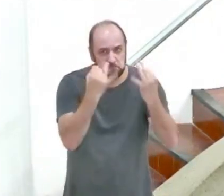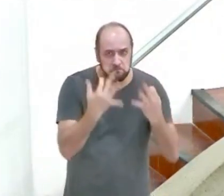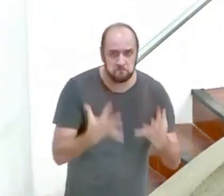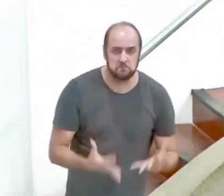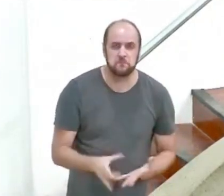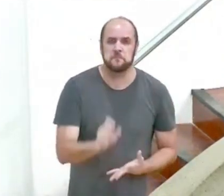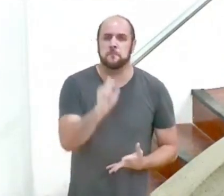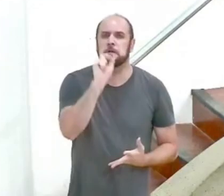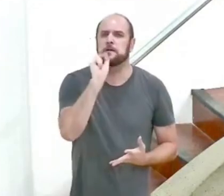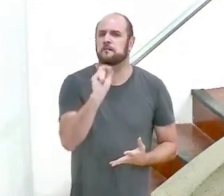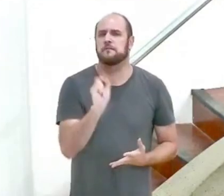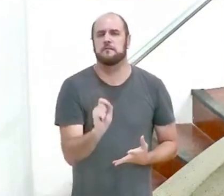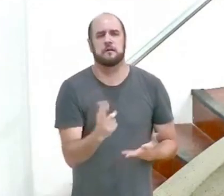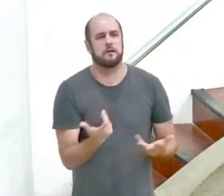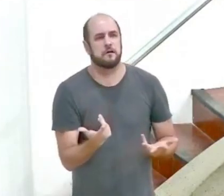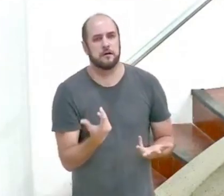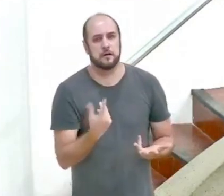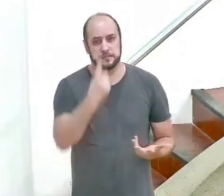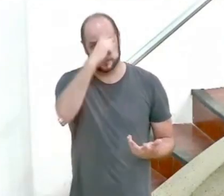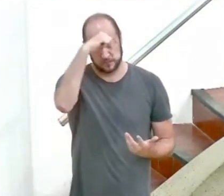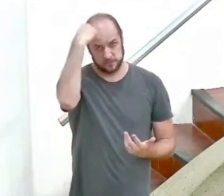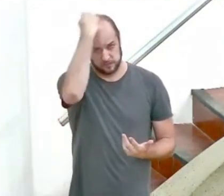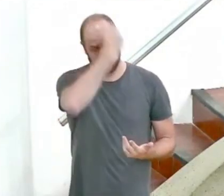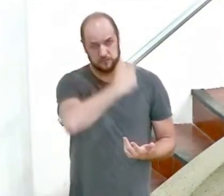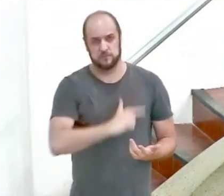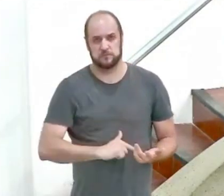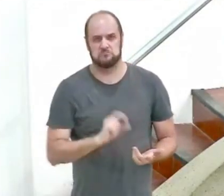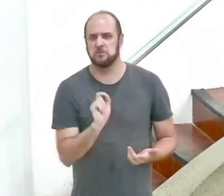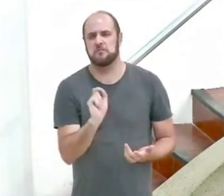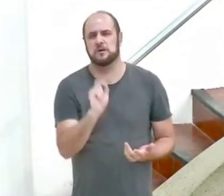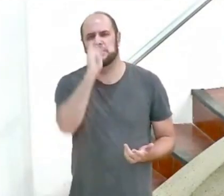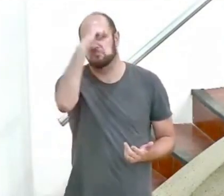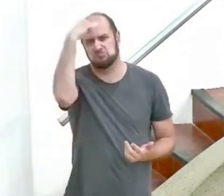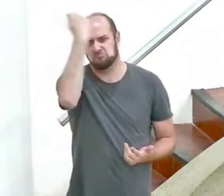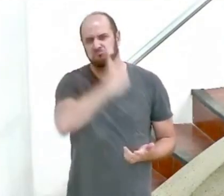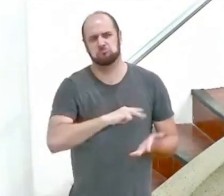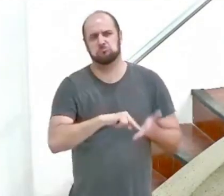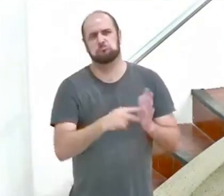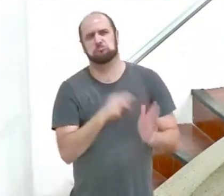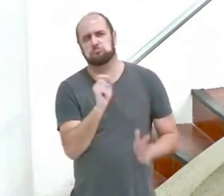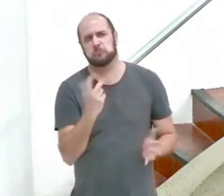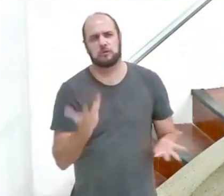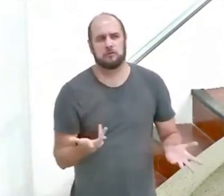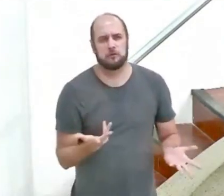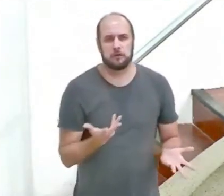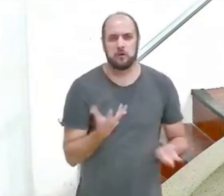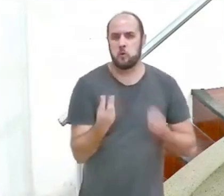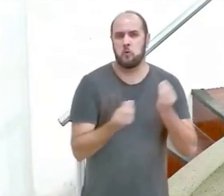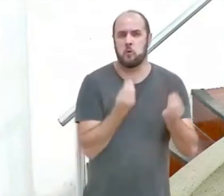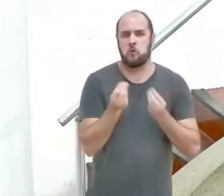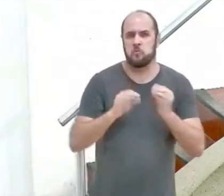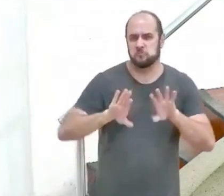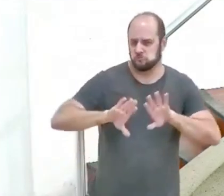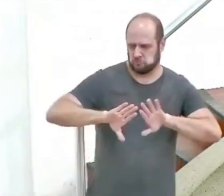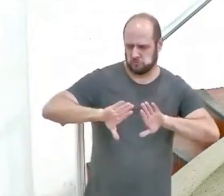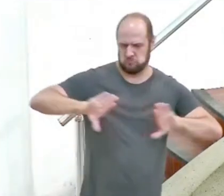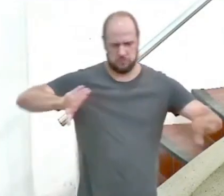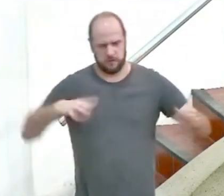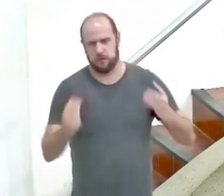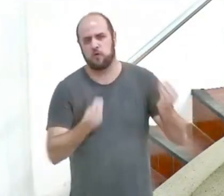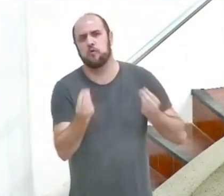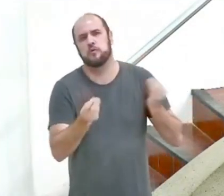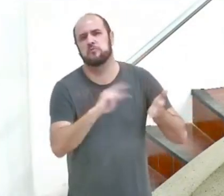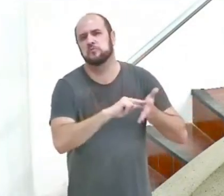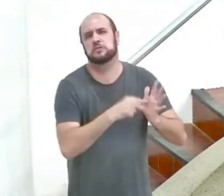no que consiste a santidade, no que consiste ser santo. Qual é o tipo de separação do pecado,